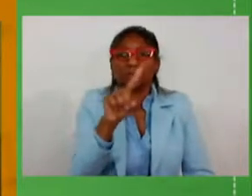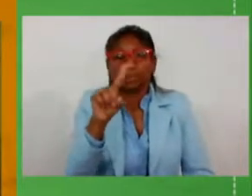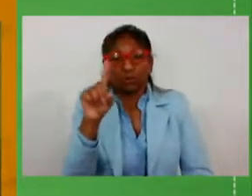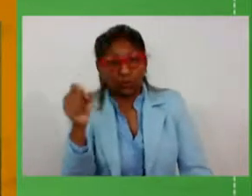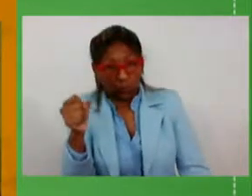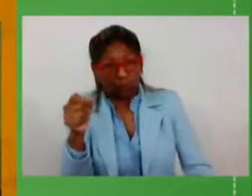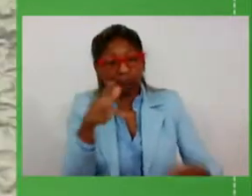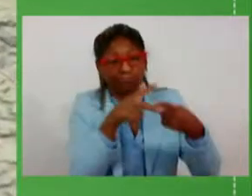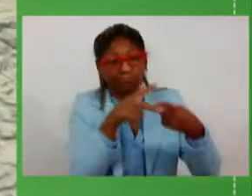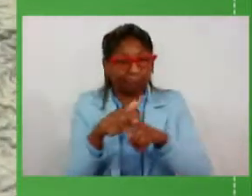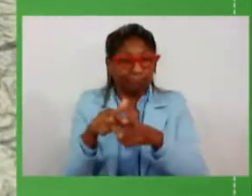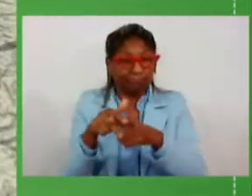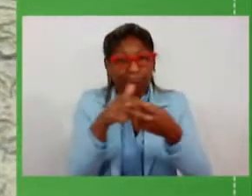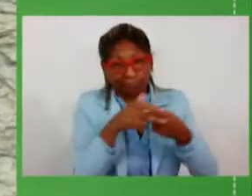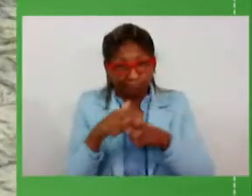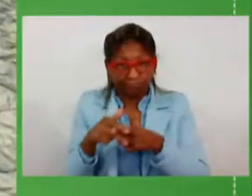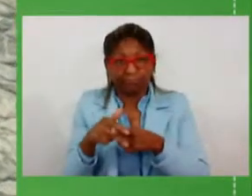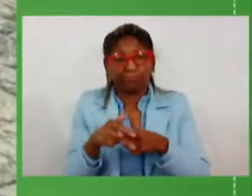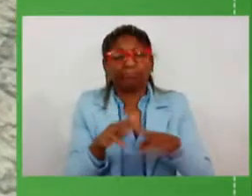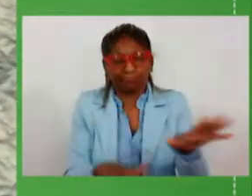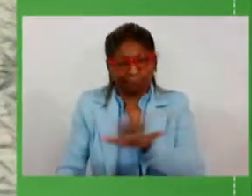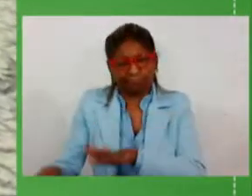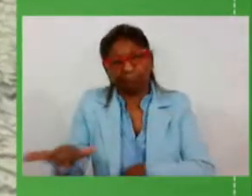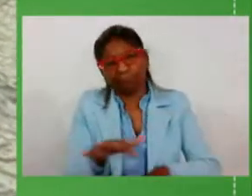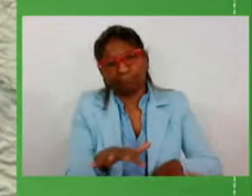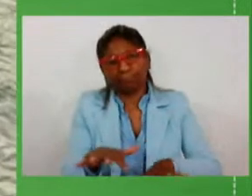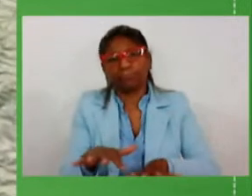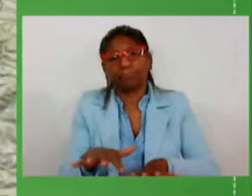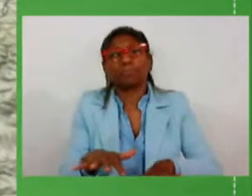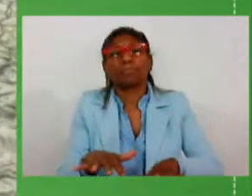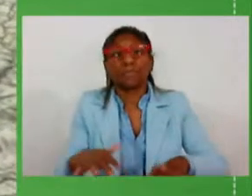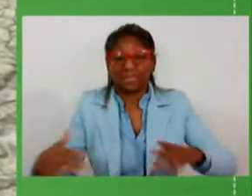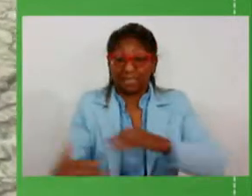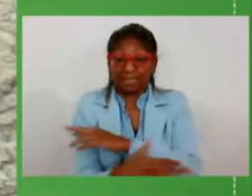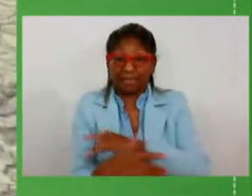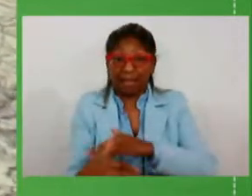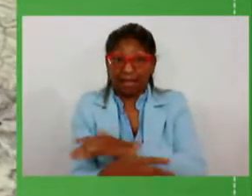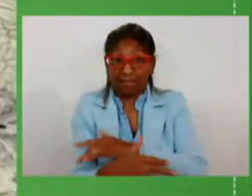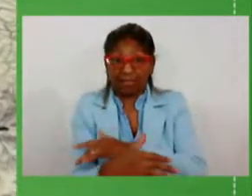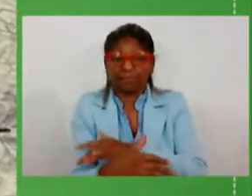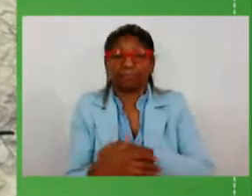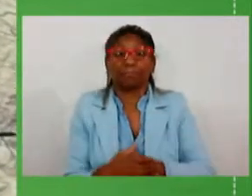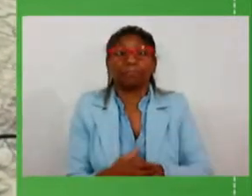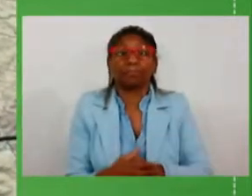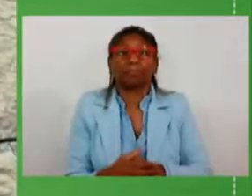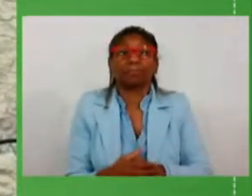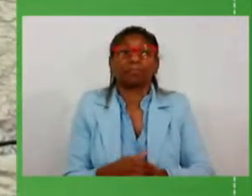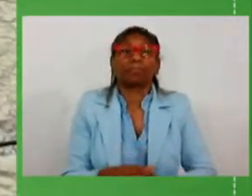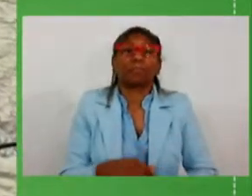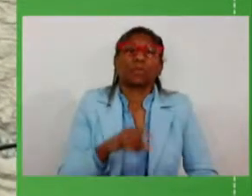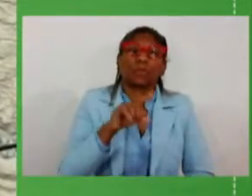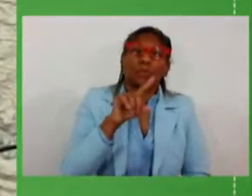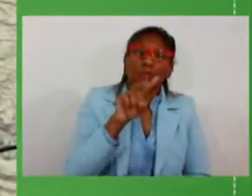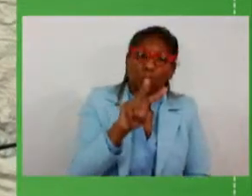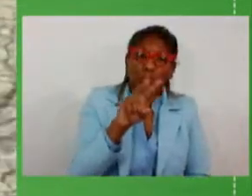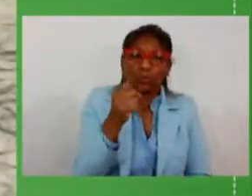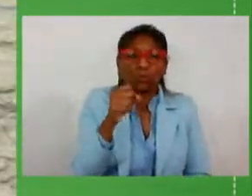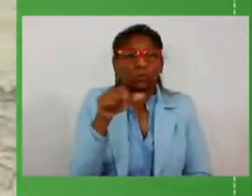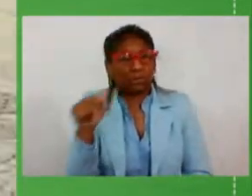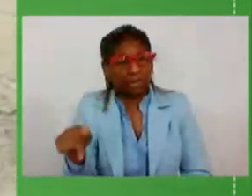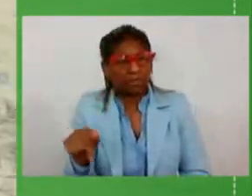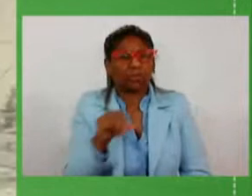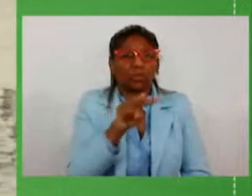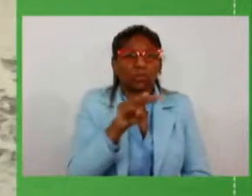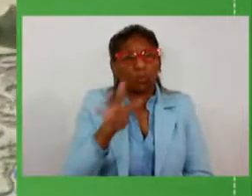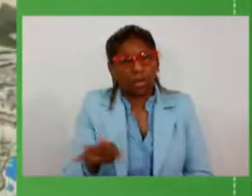recuperação, conservação de estradas, 441, 287, 1, 2, 4, 4,